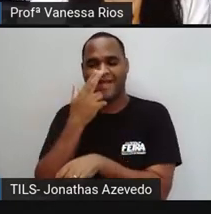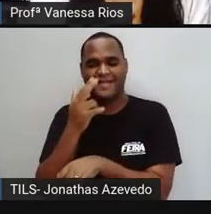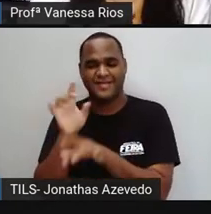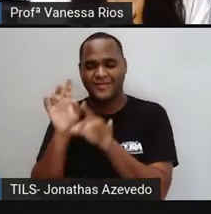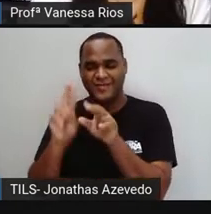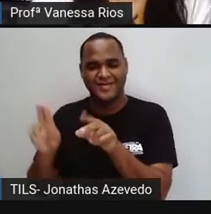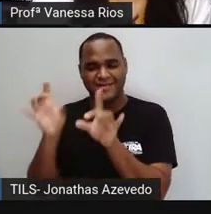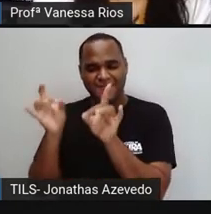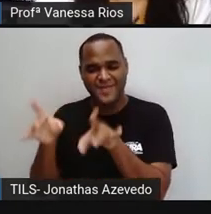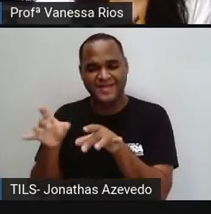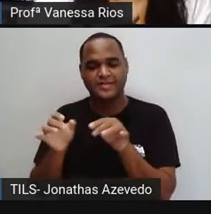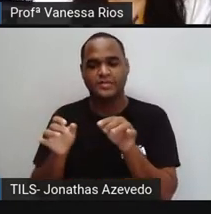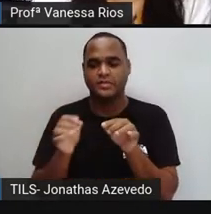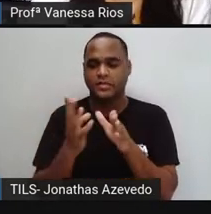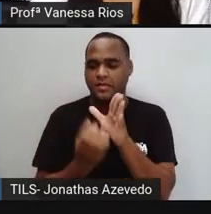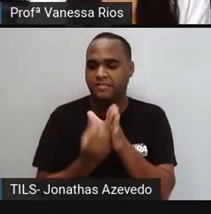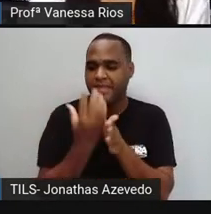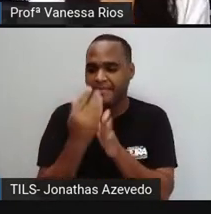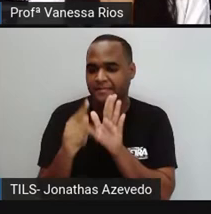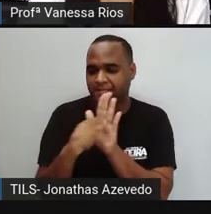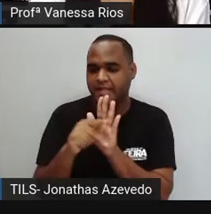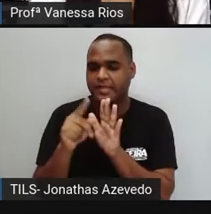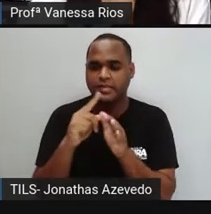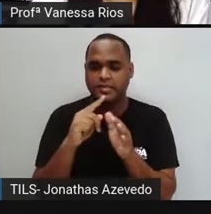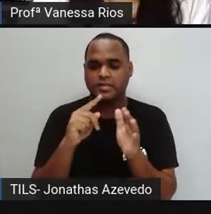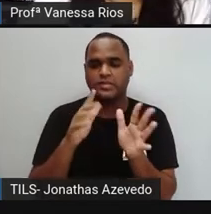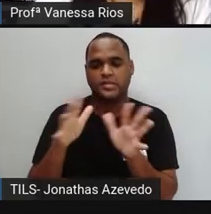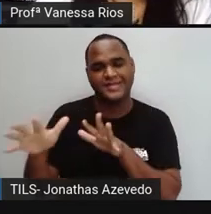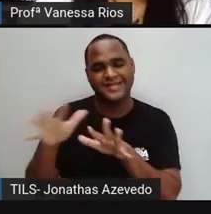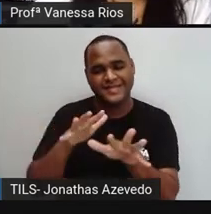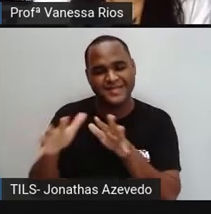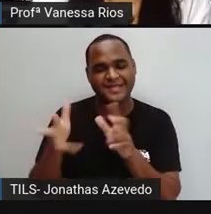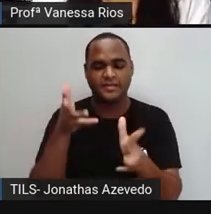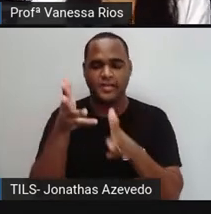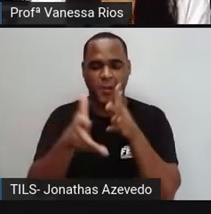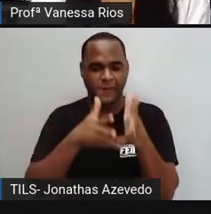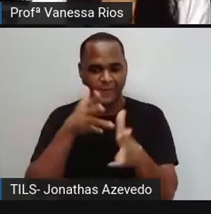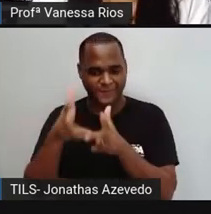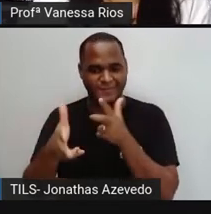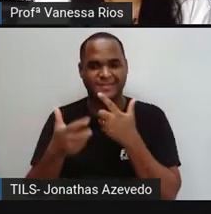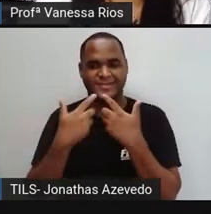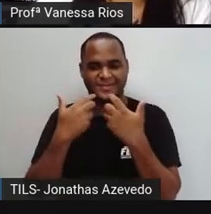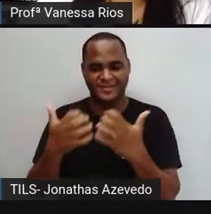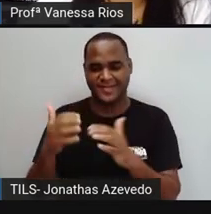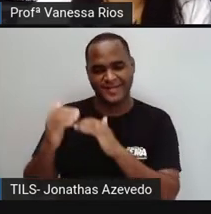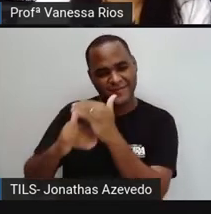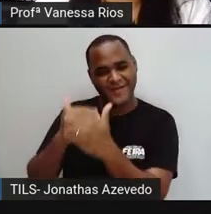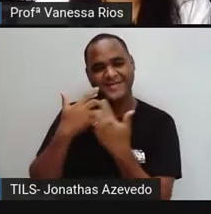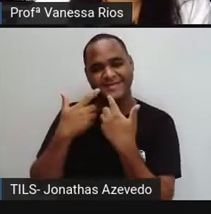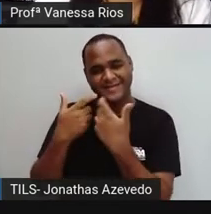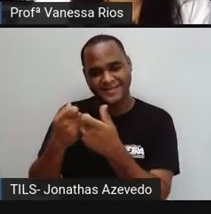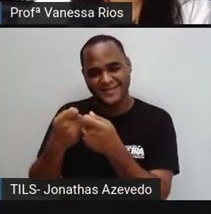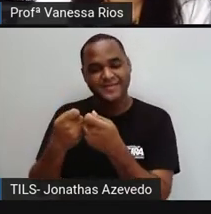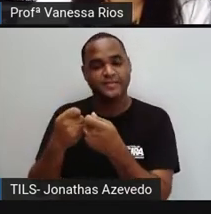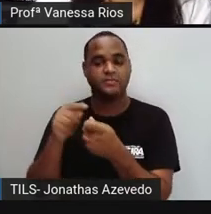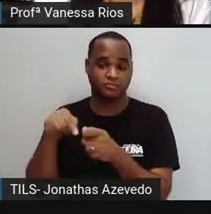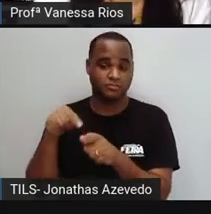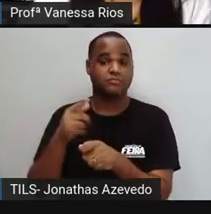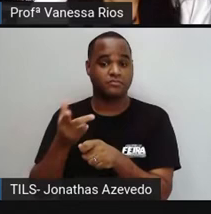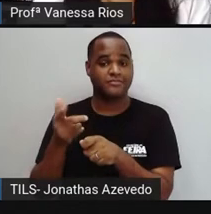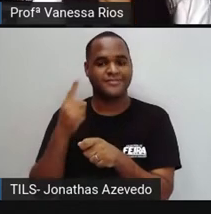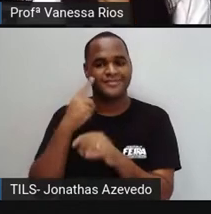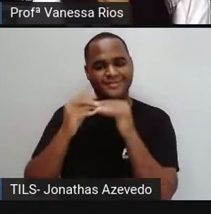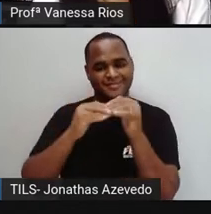elas surgem pela própria movimentação natural da língua, do processo de evolução e desenvolvimento da língua,